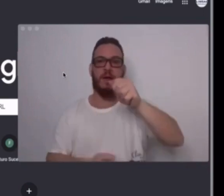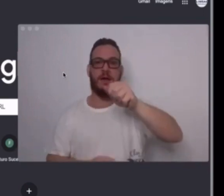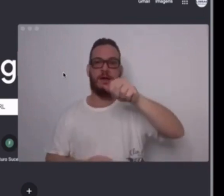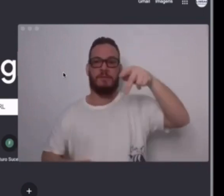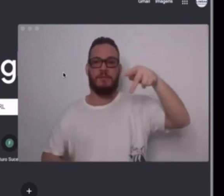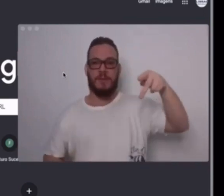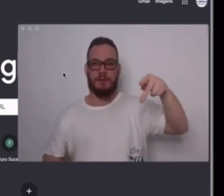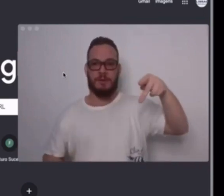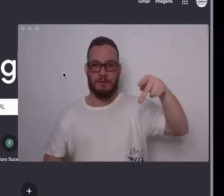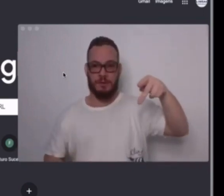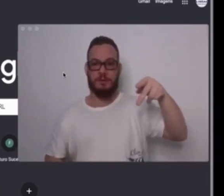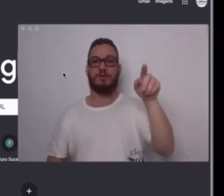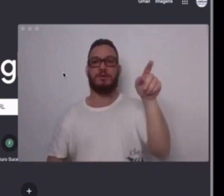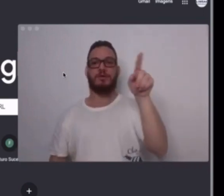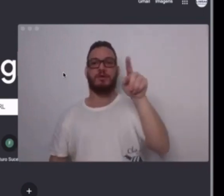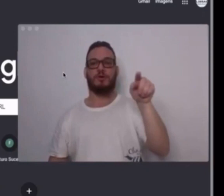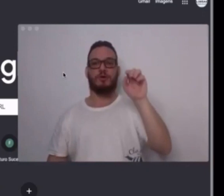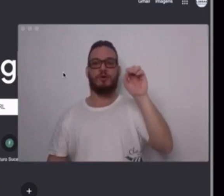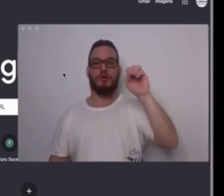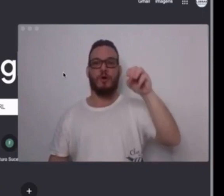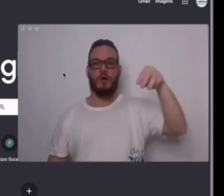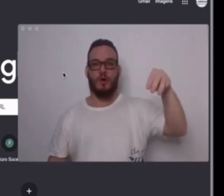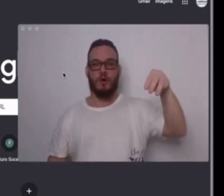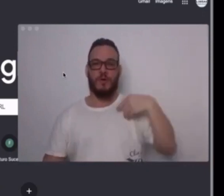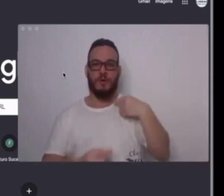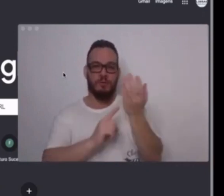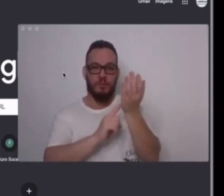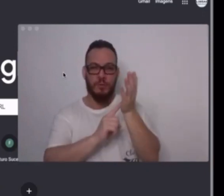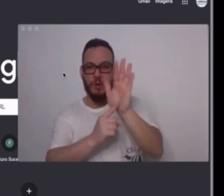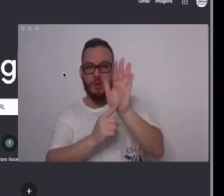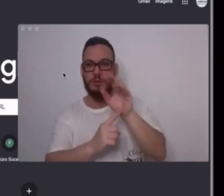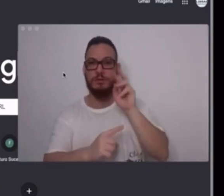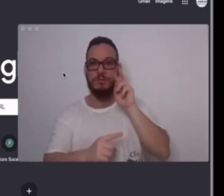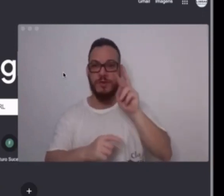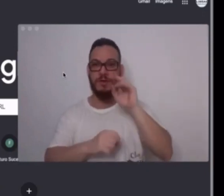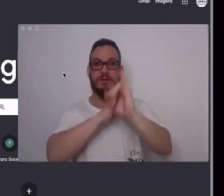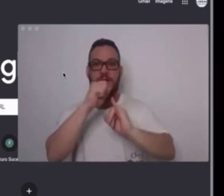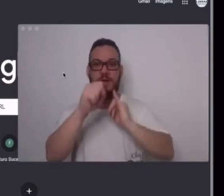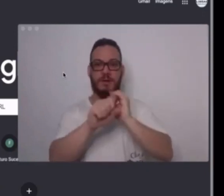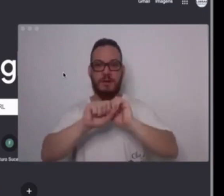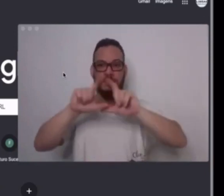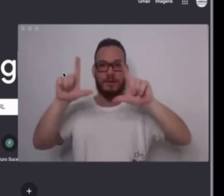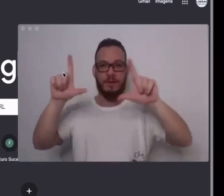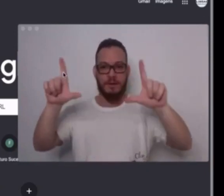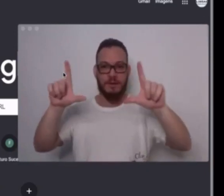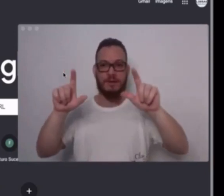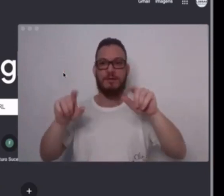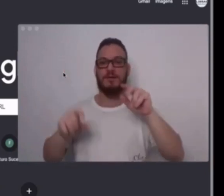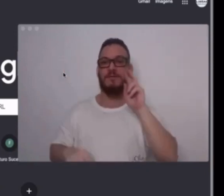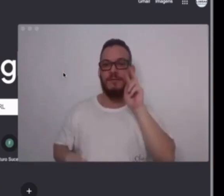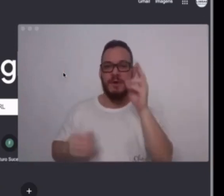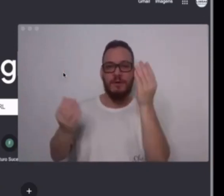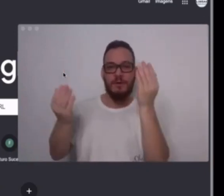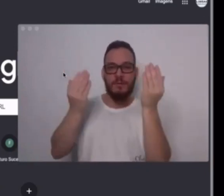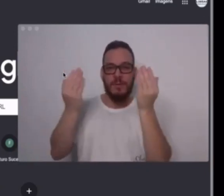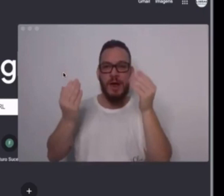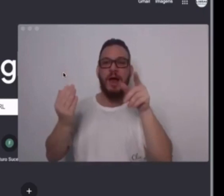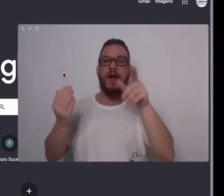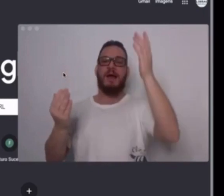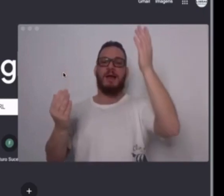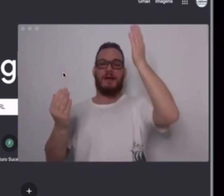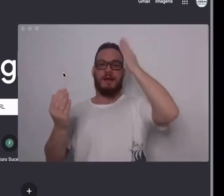Vocês vão entrar na parte de baixar aplicativos para a gente conseguir baixar o Zoom. Eu vou mostrar um caminho para vocês aqui